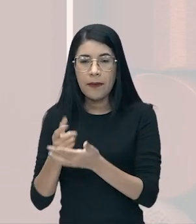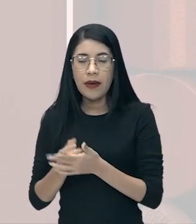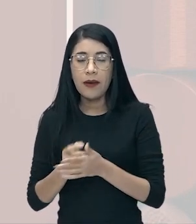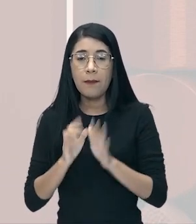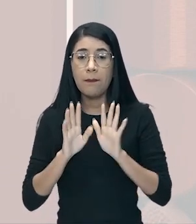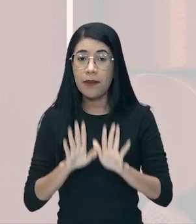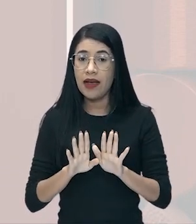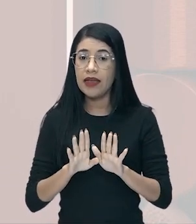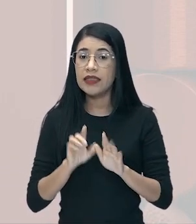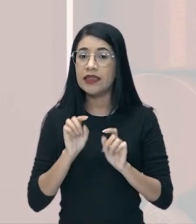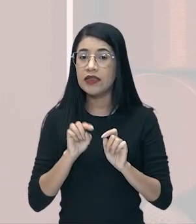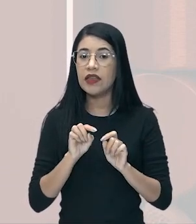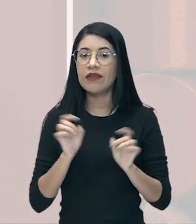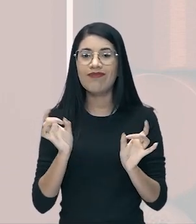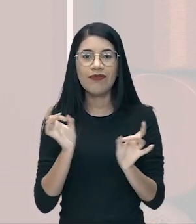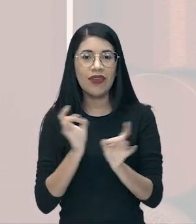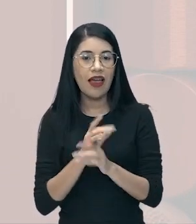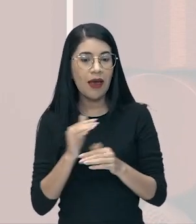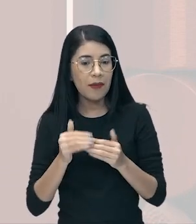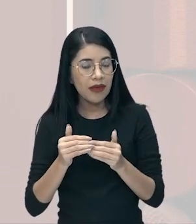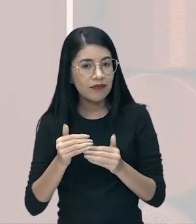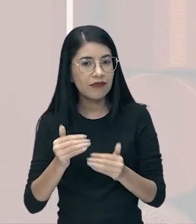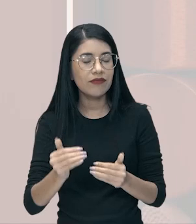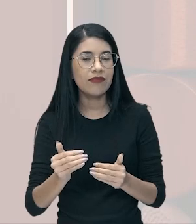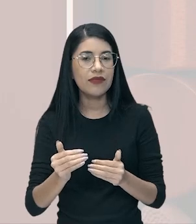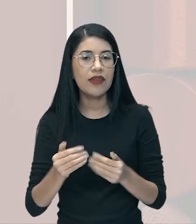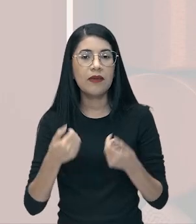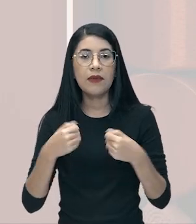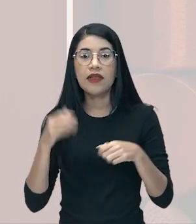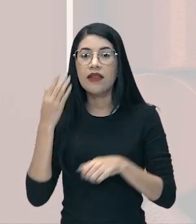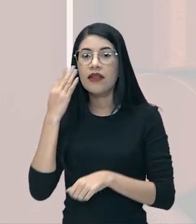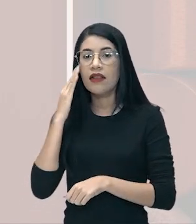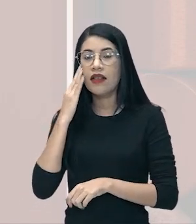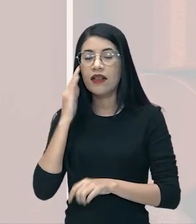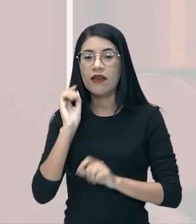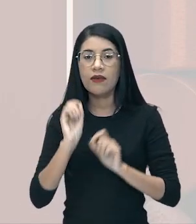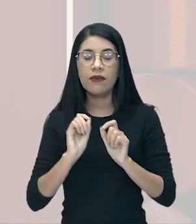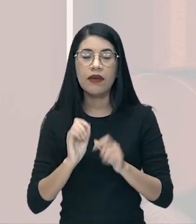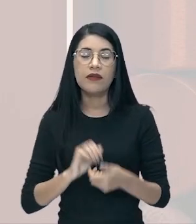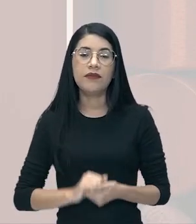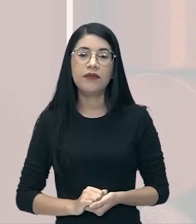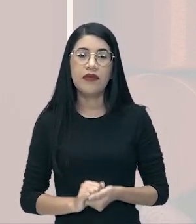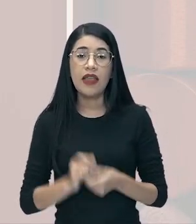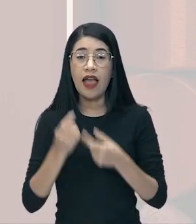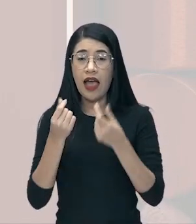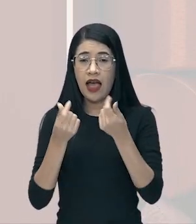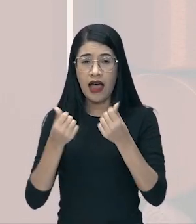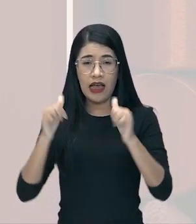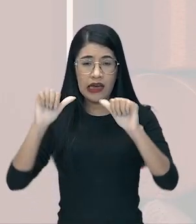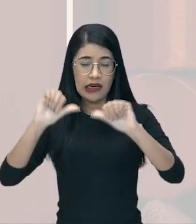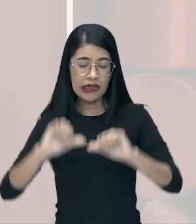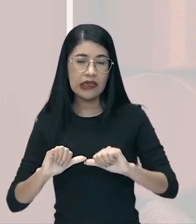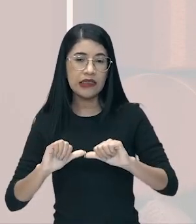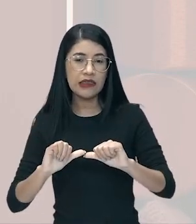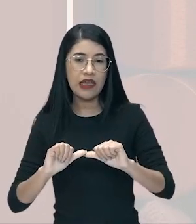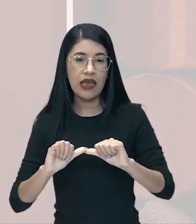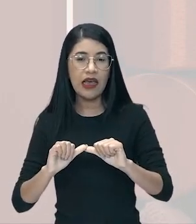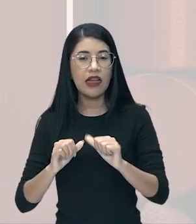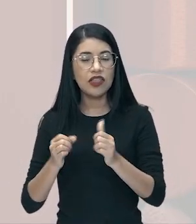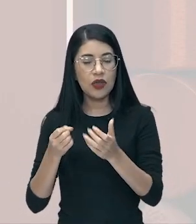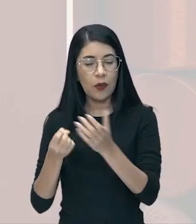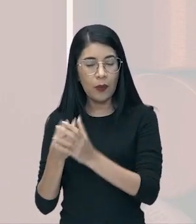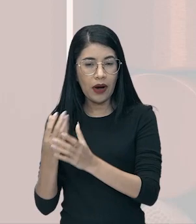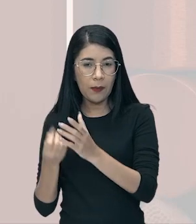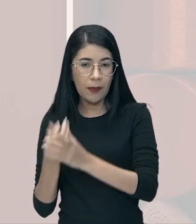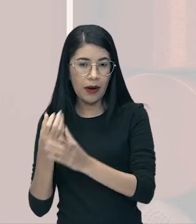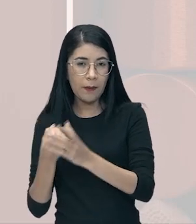Essa euforia está prestes a acabar. Vamos entender um pouquinho mais sobre essa crise, galera. É uma crise de superprodução. Ou seja,